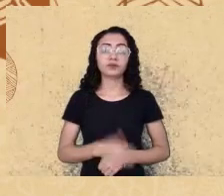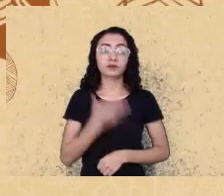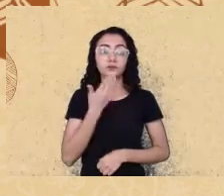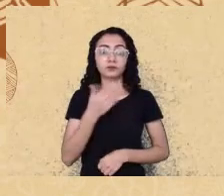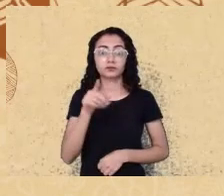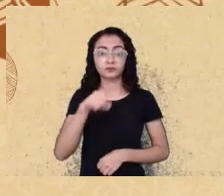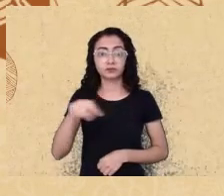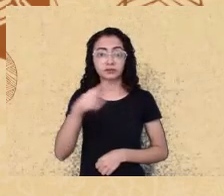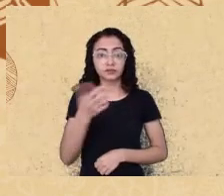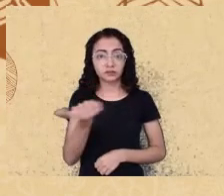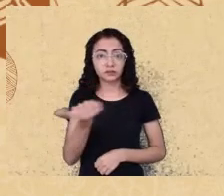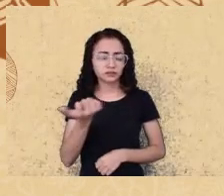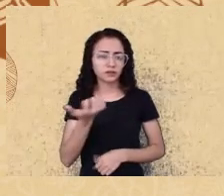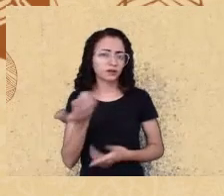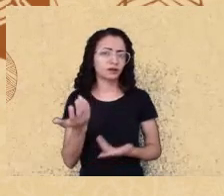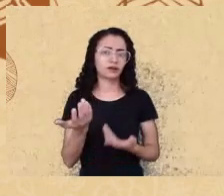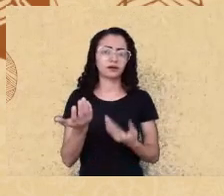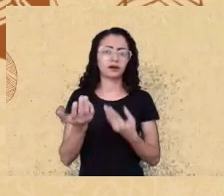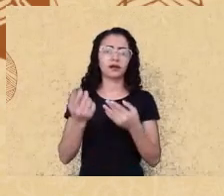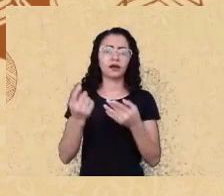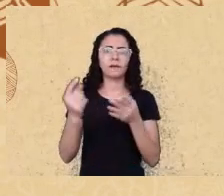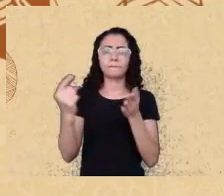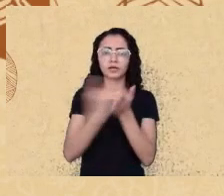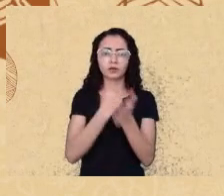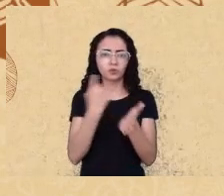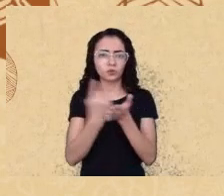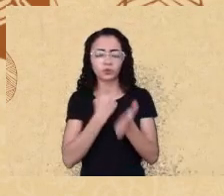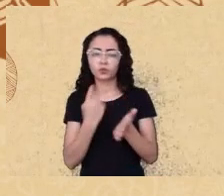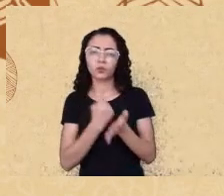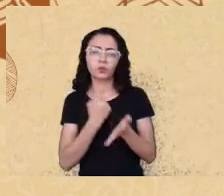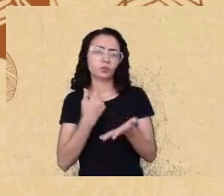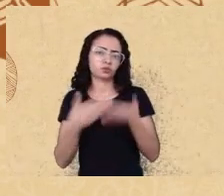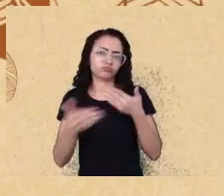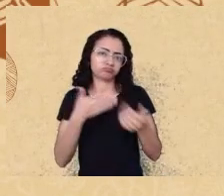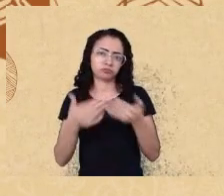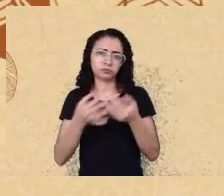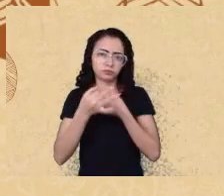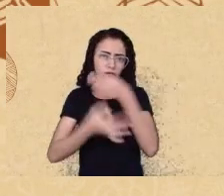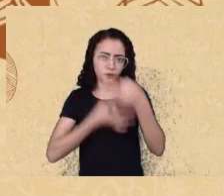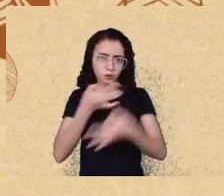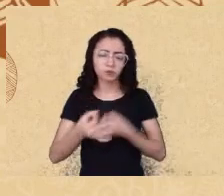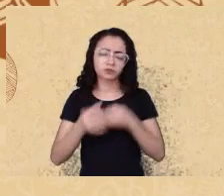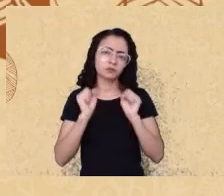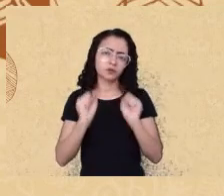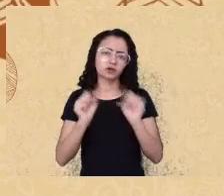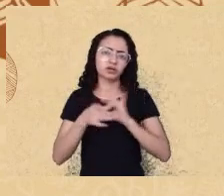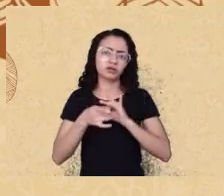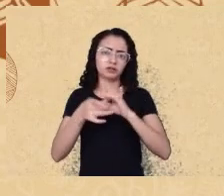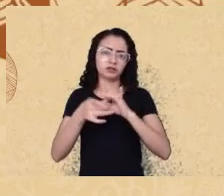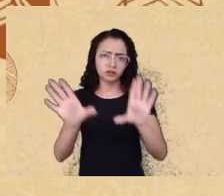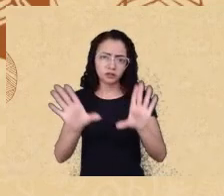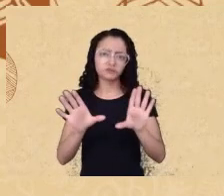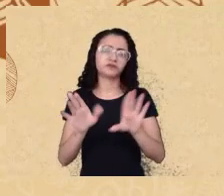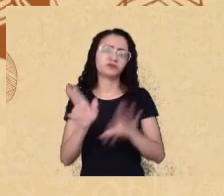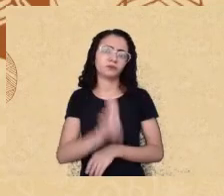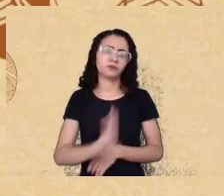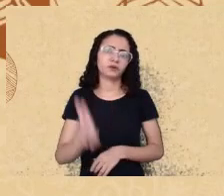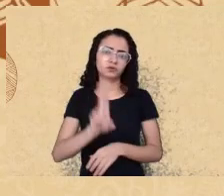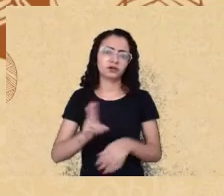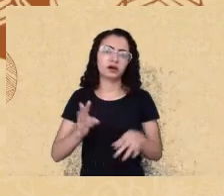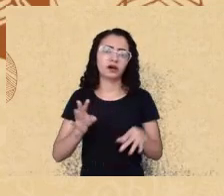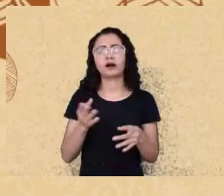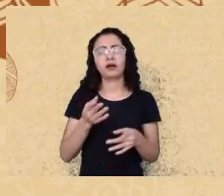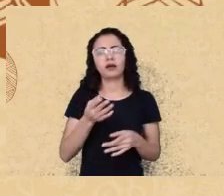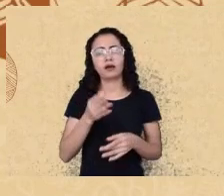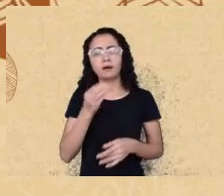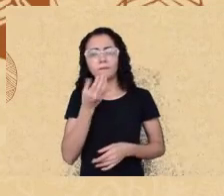alguma intervenção, fazer algum tipo de pergunta ou alguma coisa do tipo, fique à vontade para usar os recursos de voz mesmo,